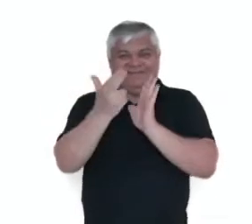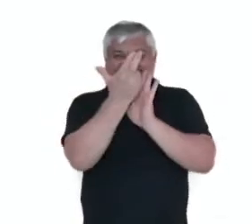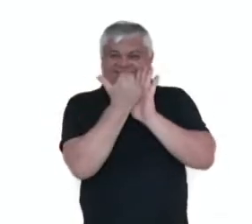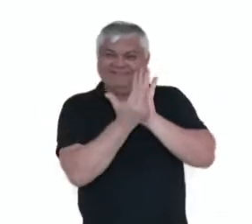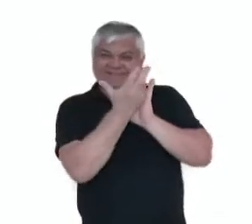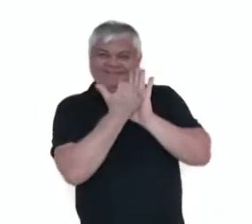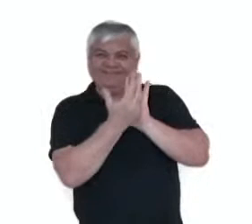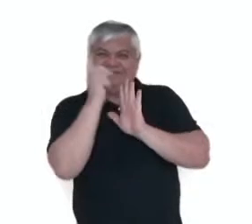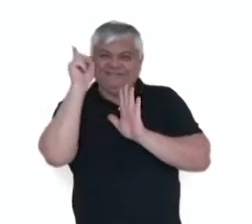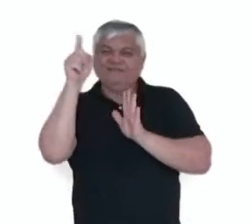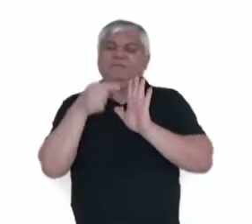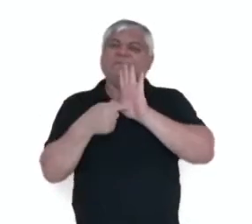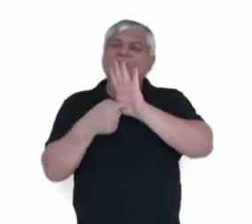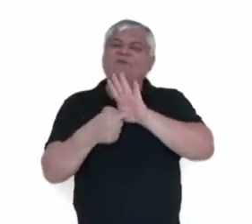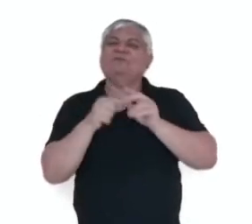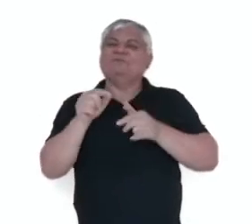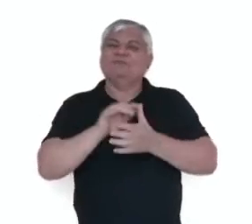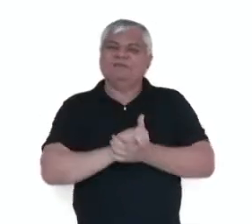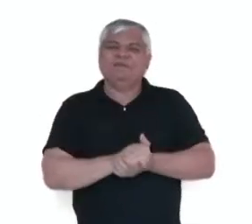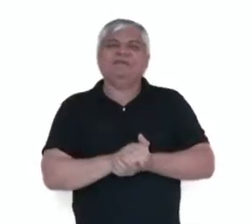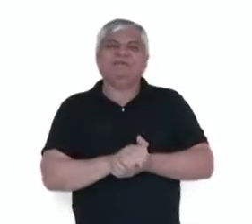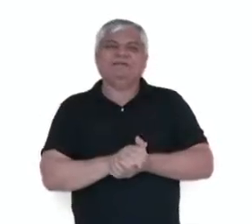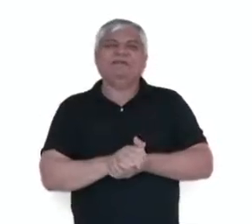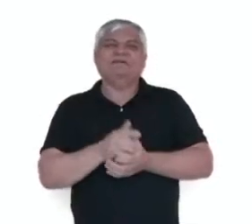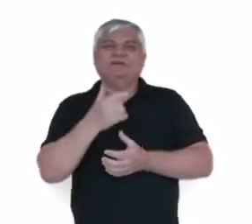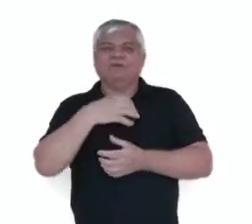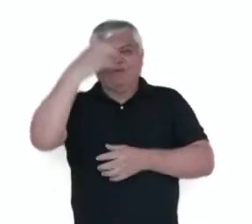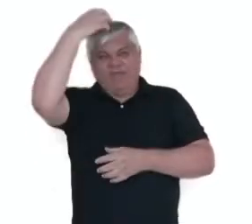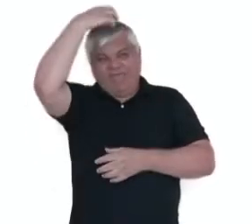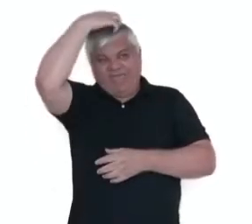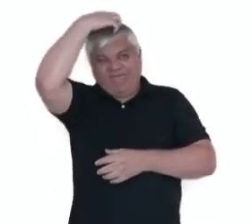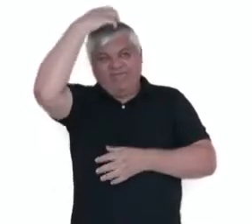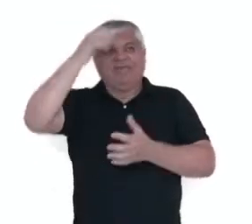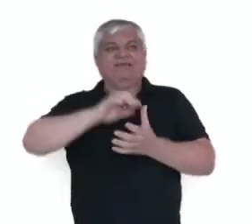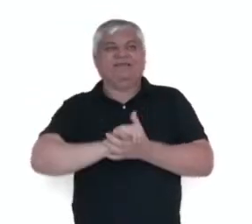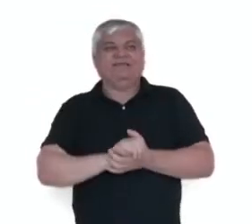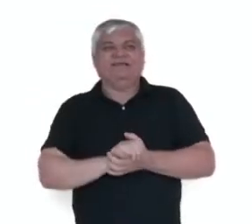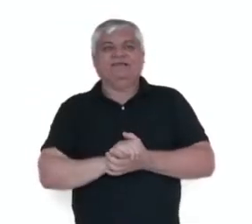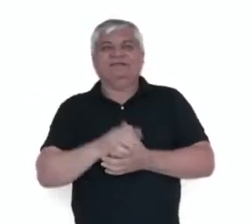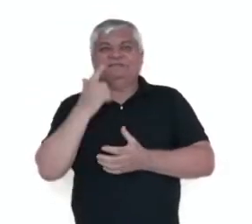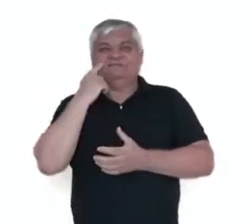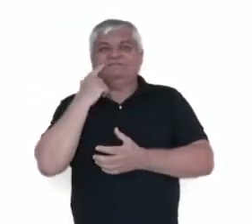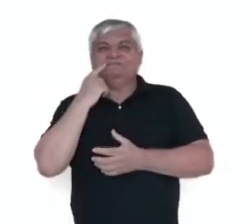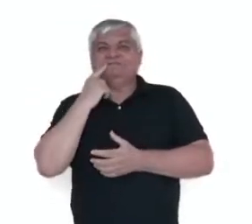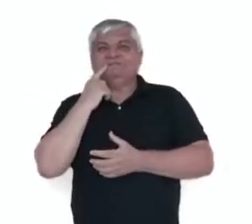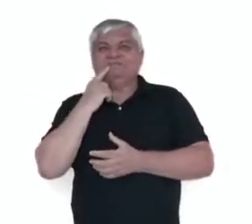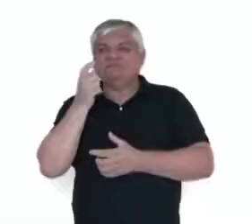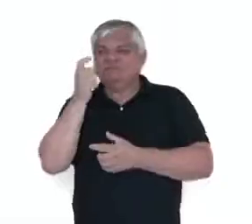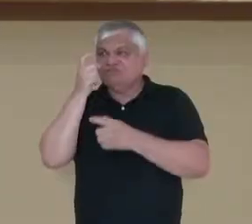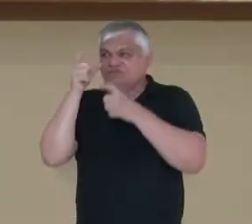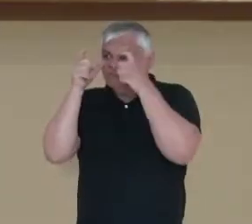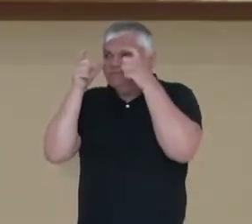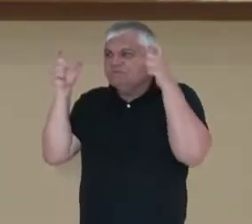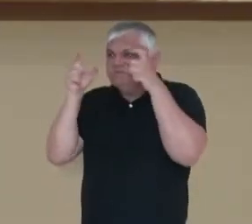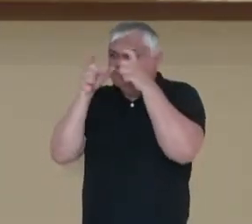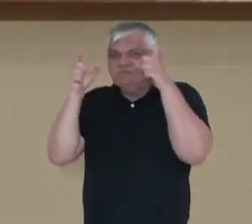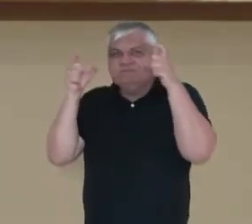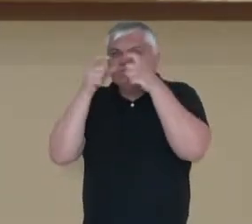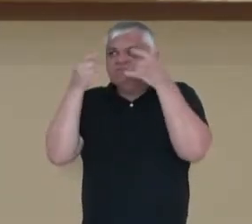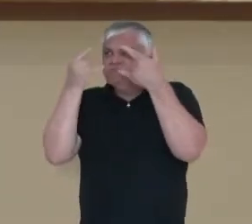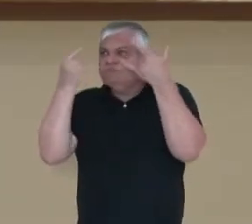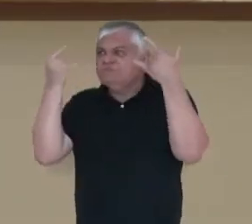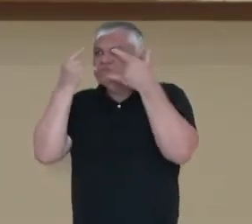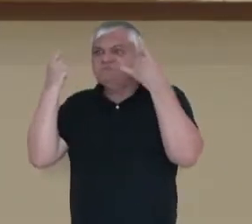caricatura que mostra o rei Leopoldo II, na sua fome e ânsia pelo desejo de